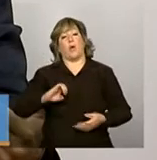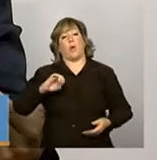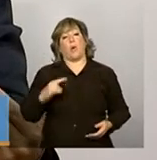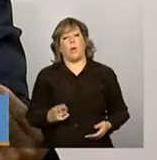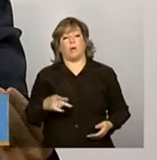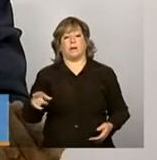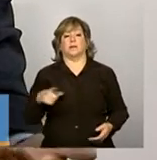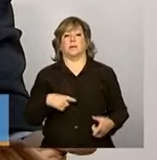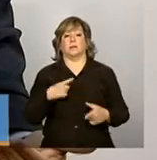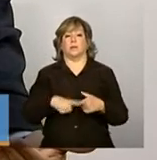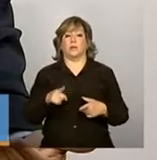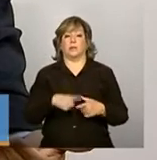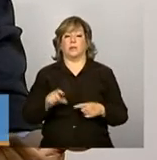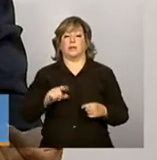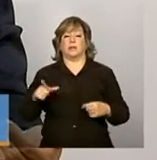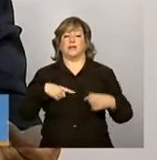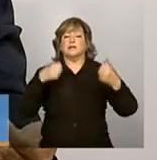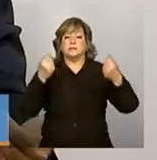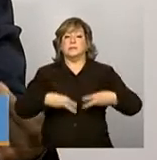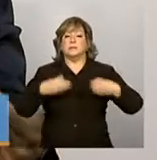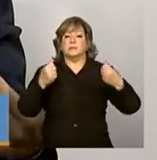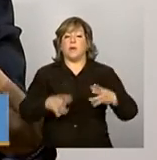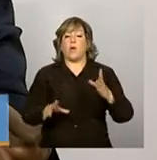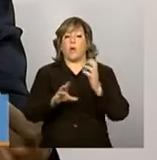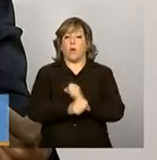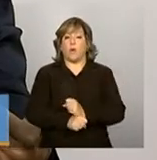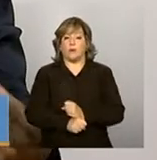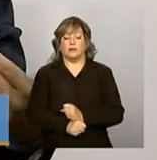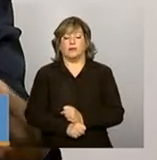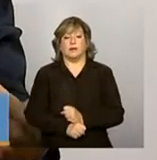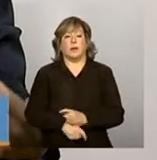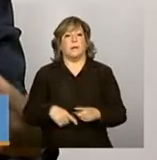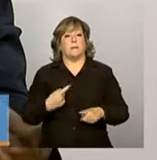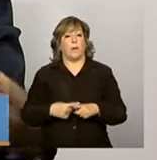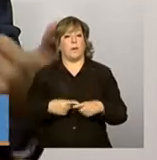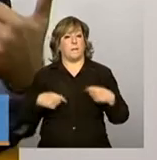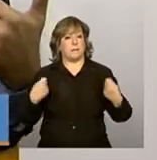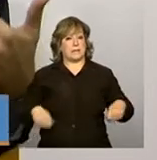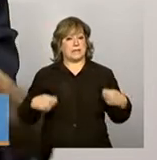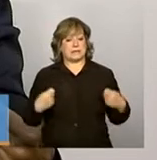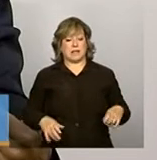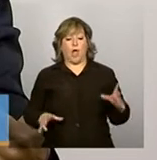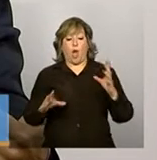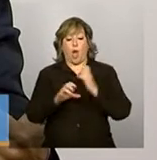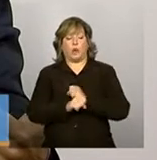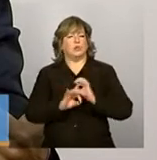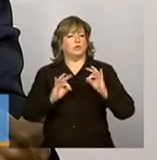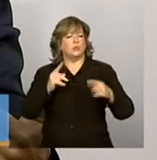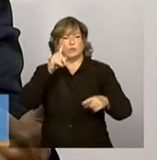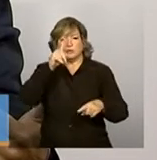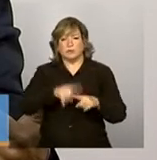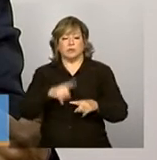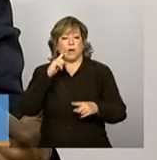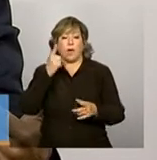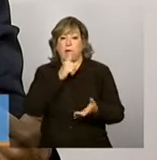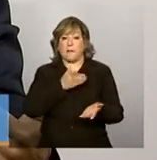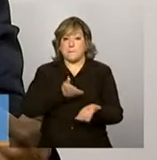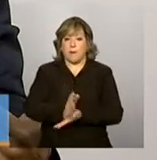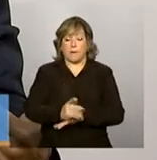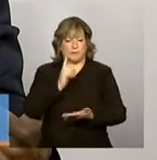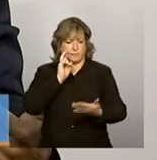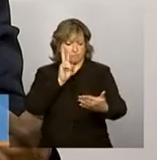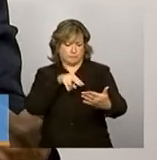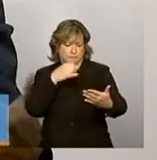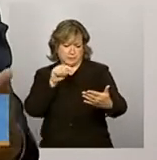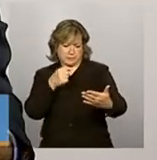à prestação de contas, porque é necessário que as contas sejam integralmente aprovadas. Elas não podem